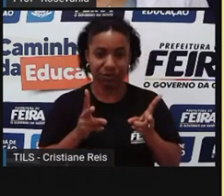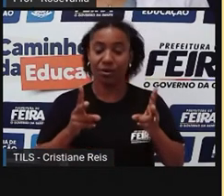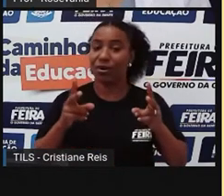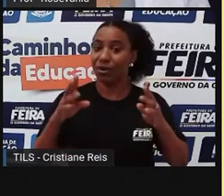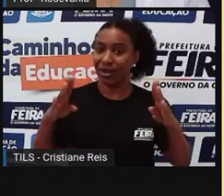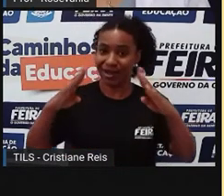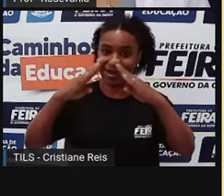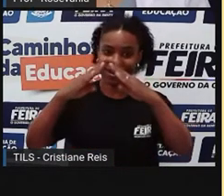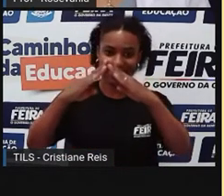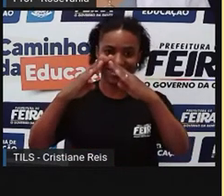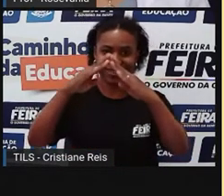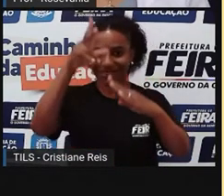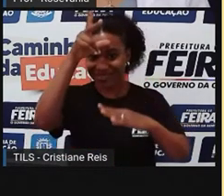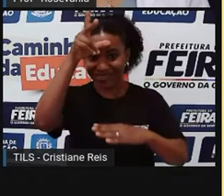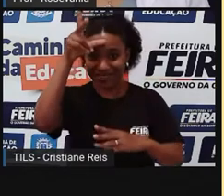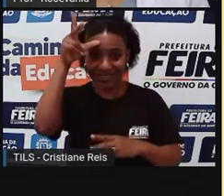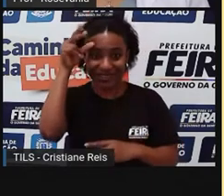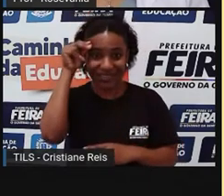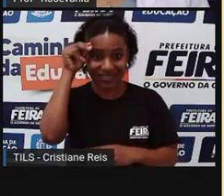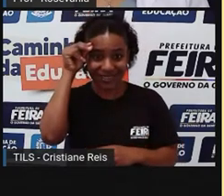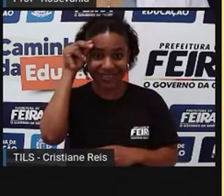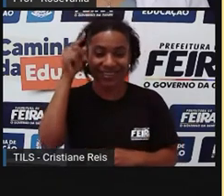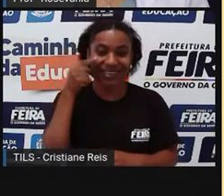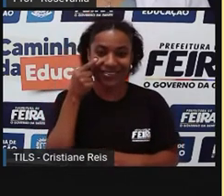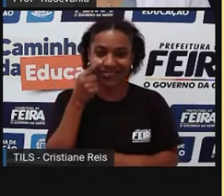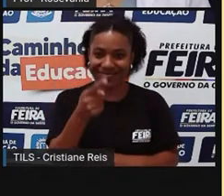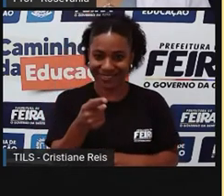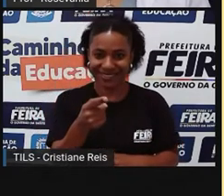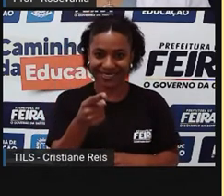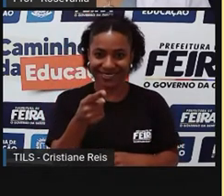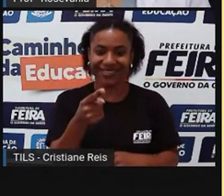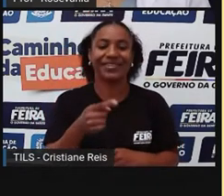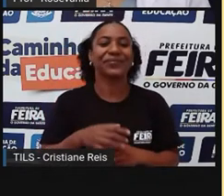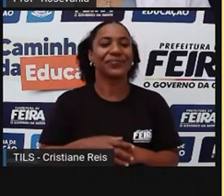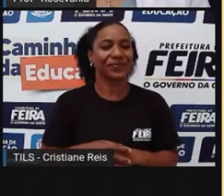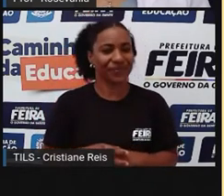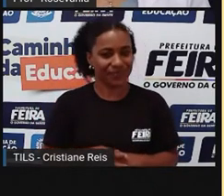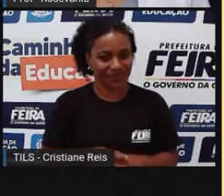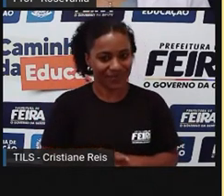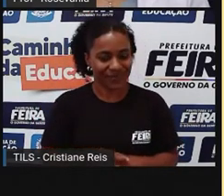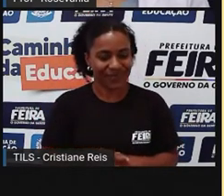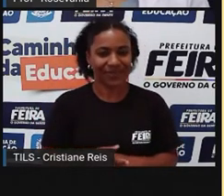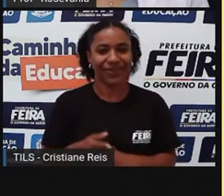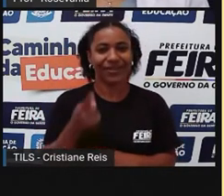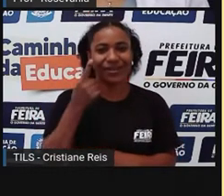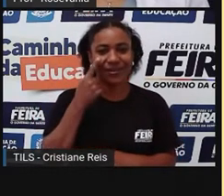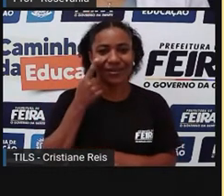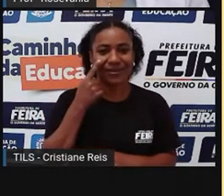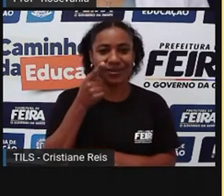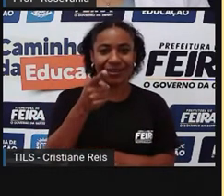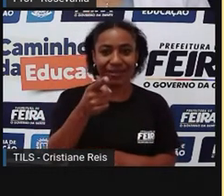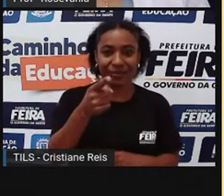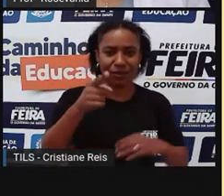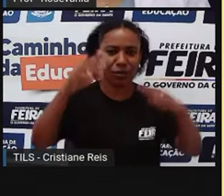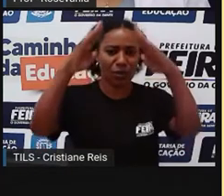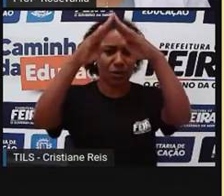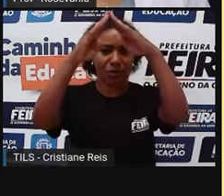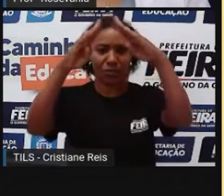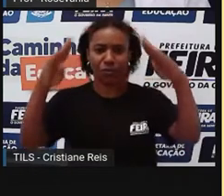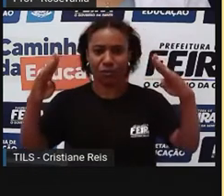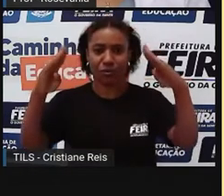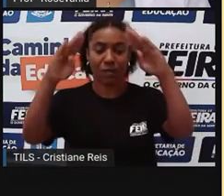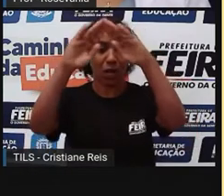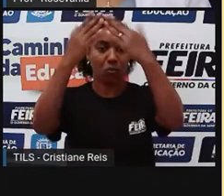prefeitura, né, aqui o Paço Municipal. Esse abrigo que a gente está vendo aqui, que é o Abrigo Santana, ele não